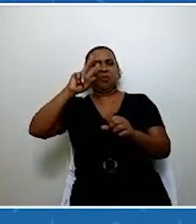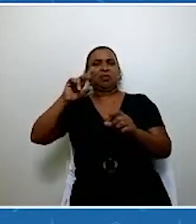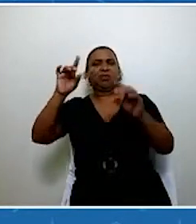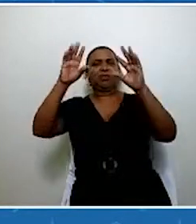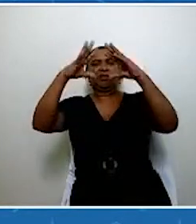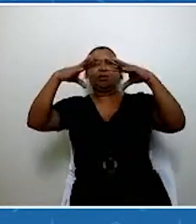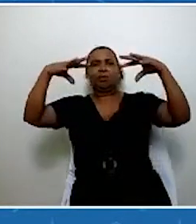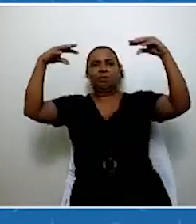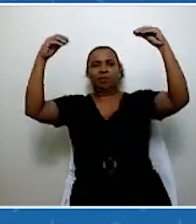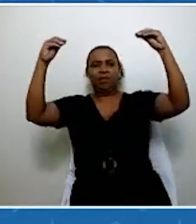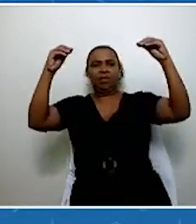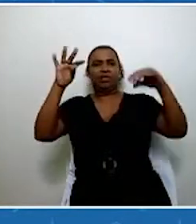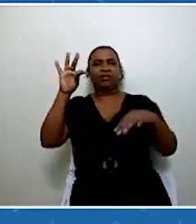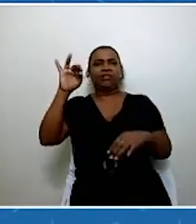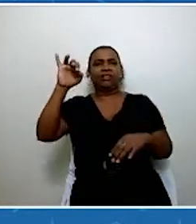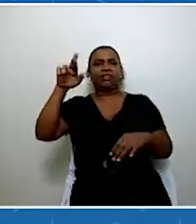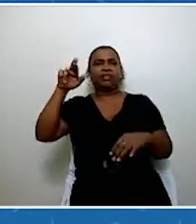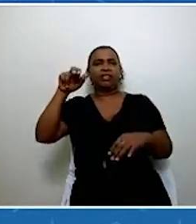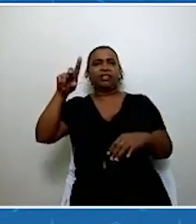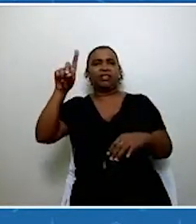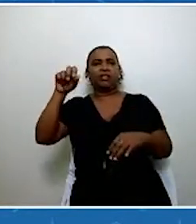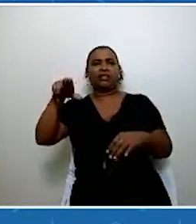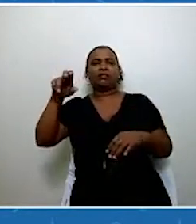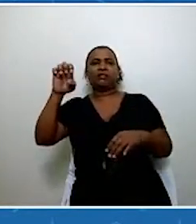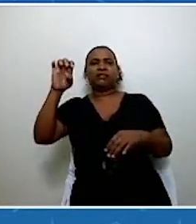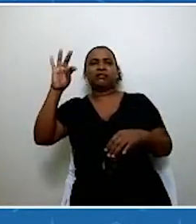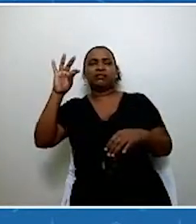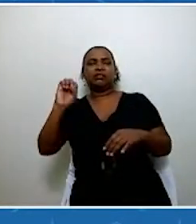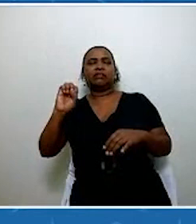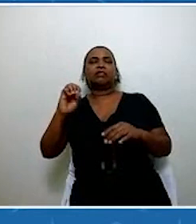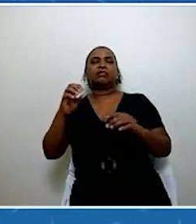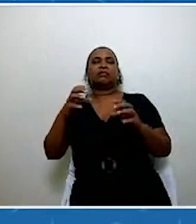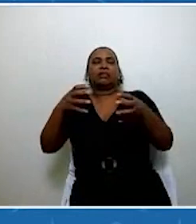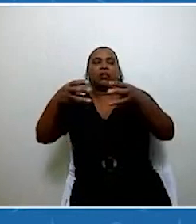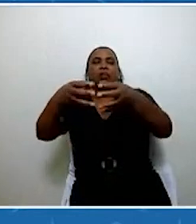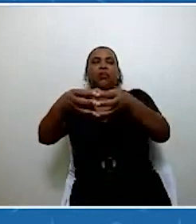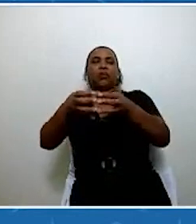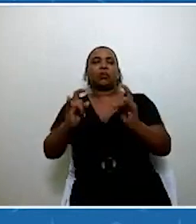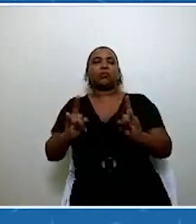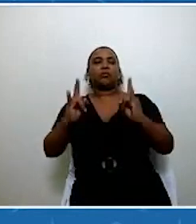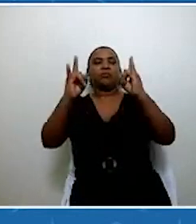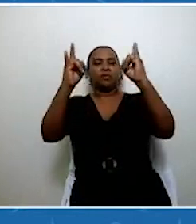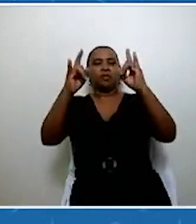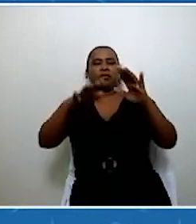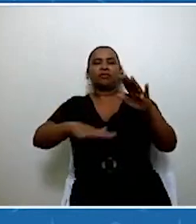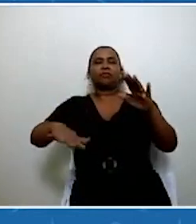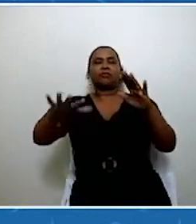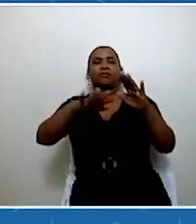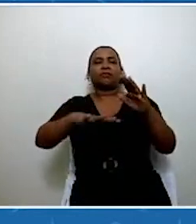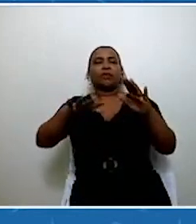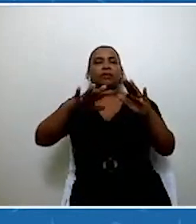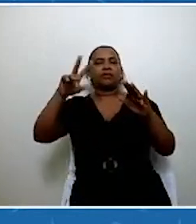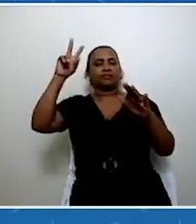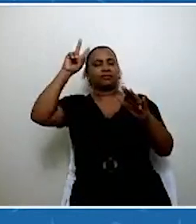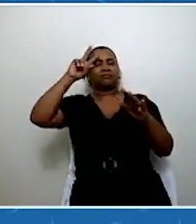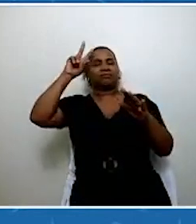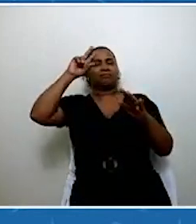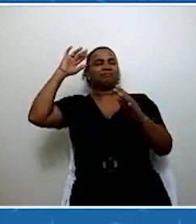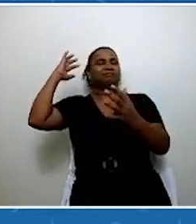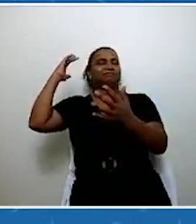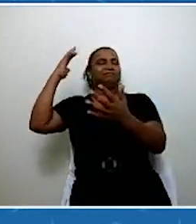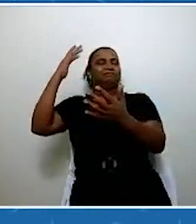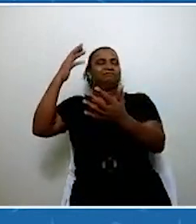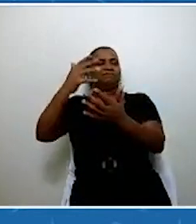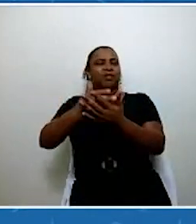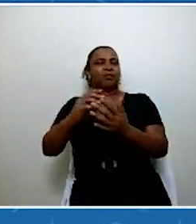aqui ao conjunto de prédios, mas assim sendo um espaço de memória e de celebração do trabalho do Poder